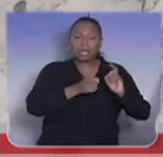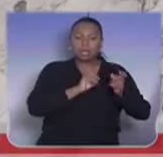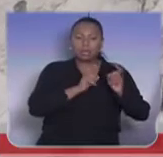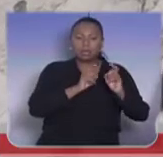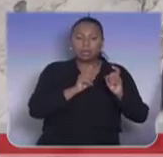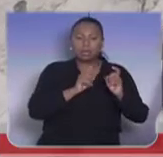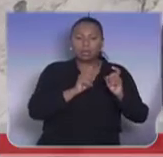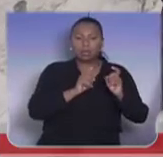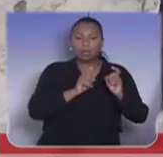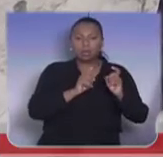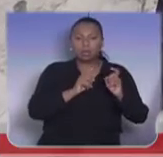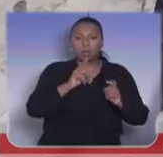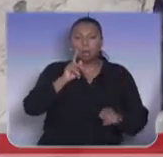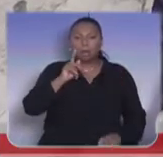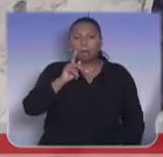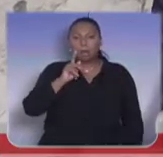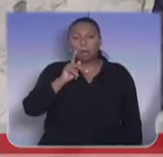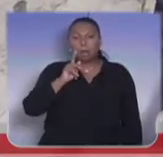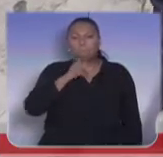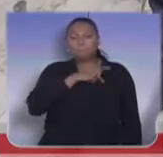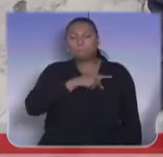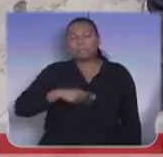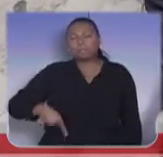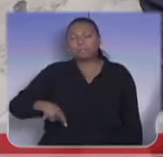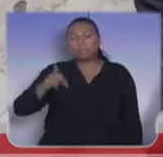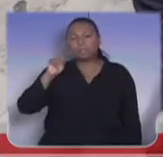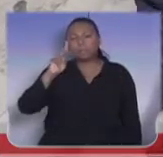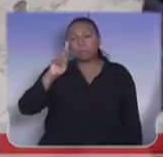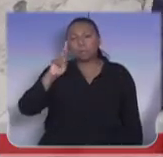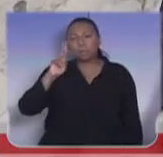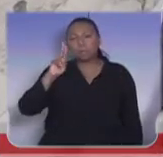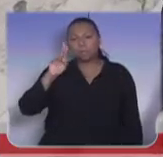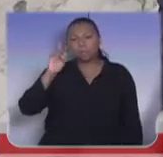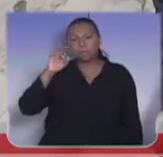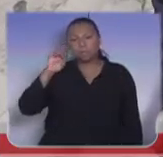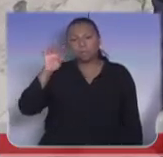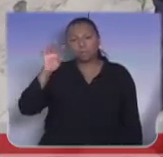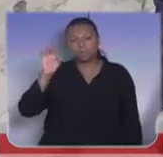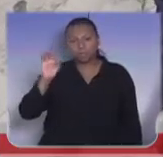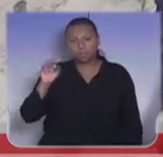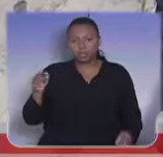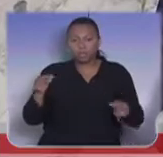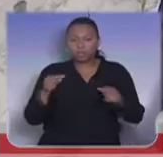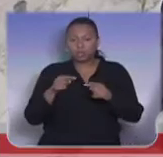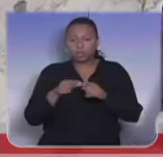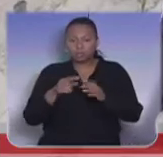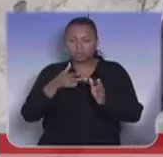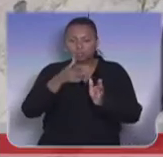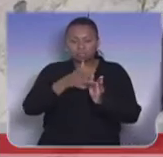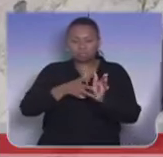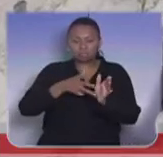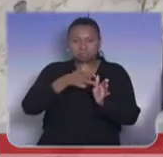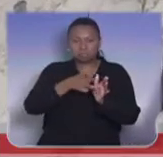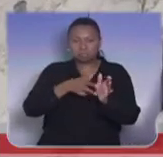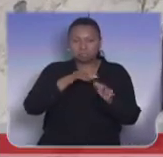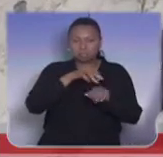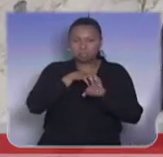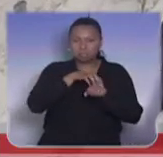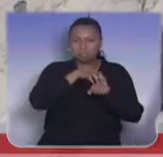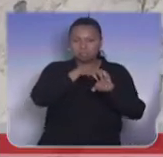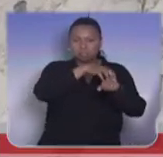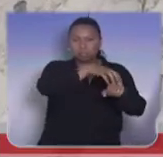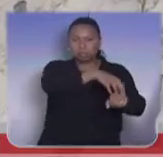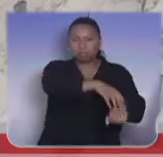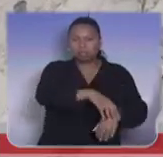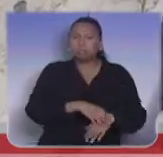quanto ao transporte de carga via férrea. Todos sabem que todo o